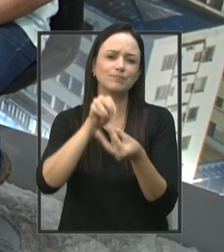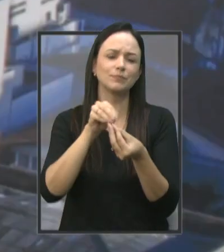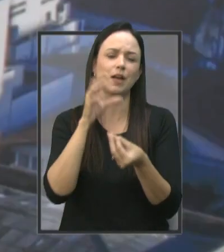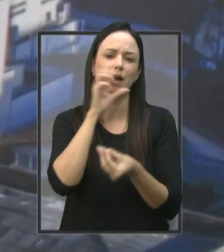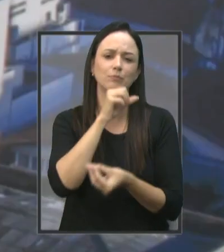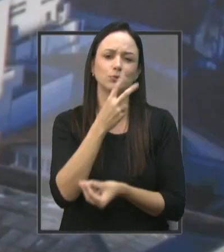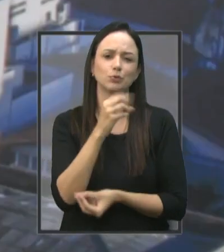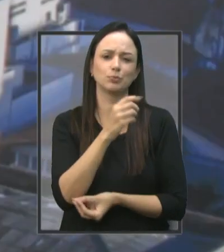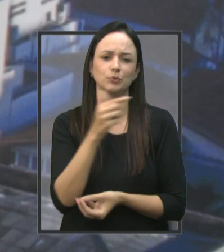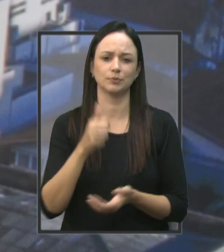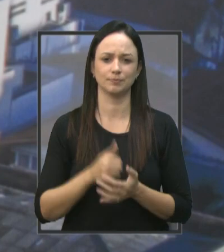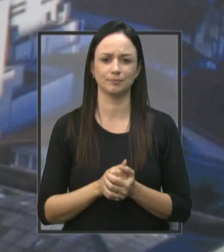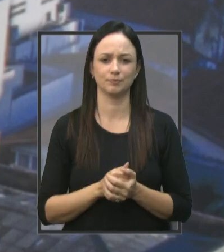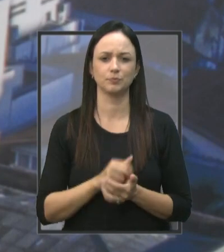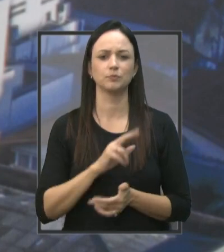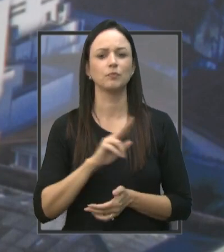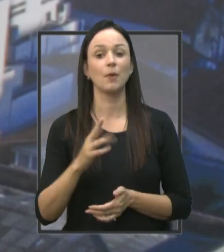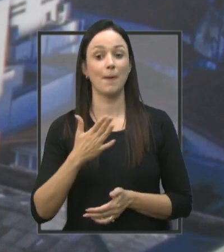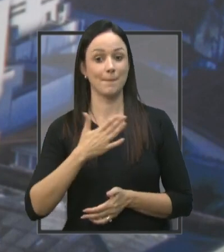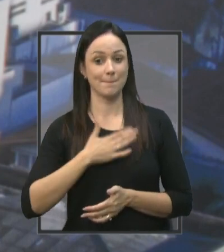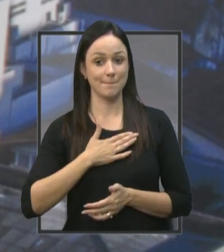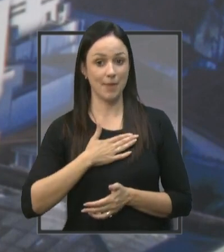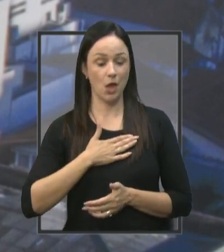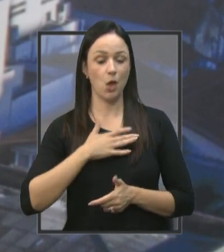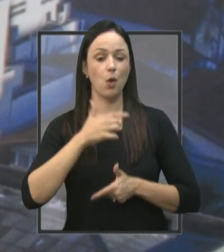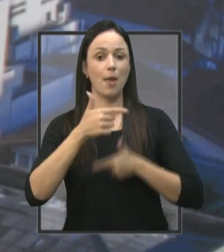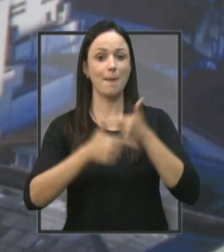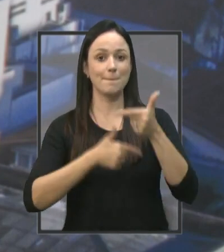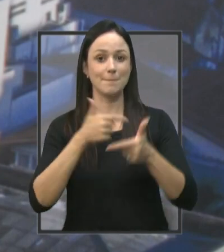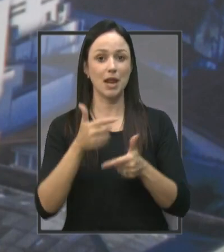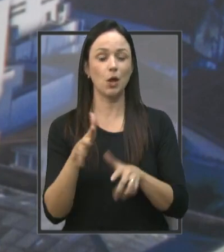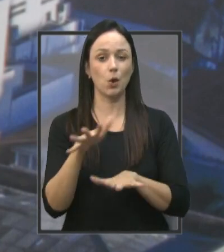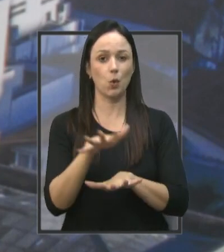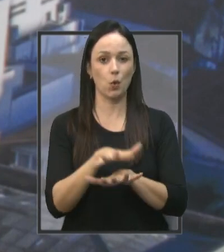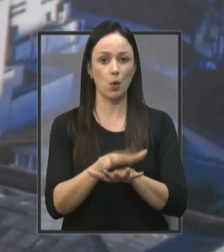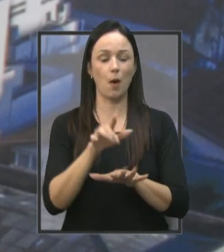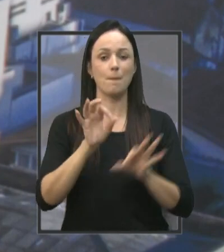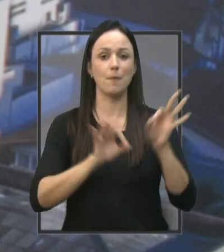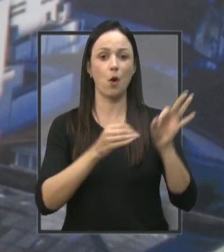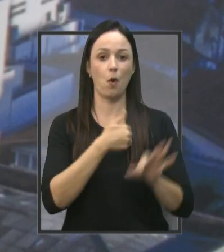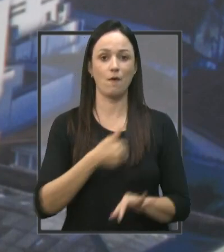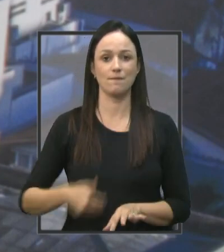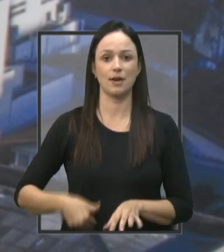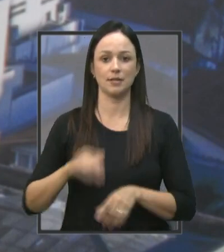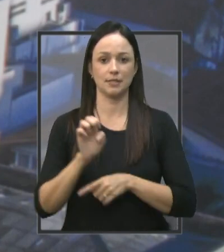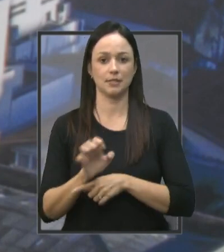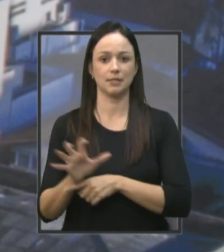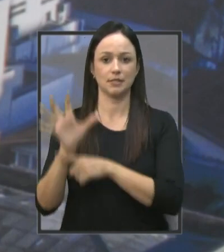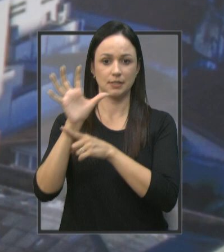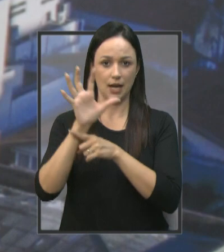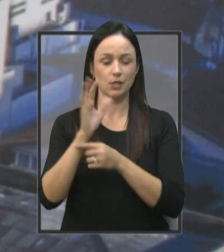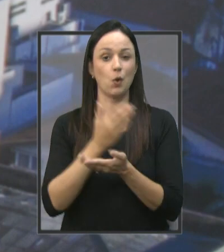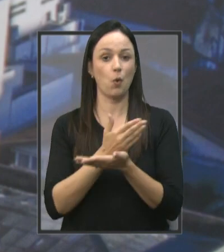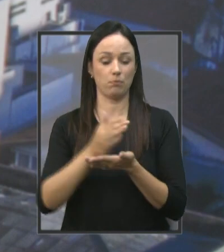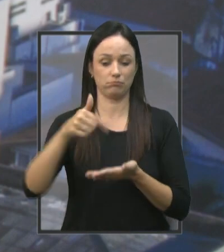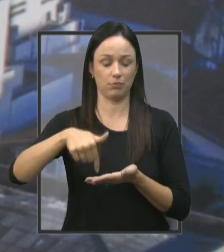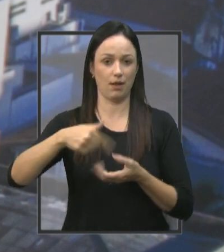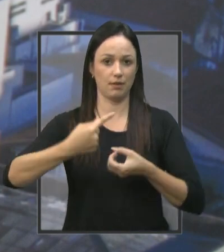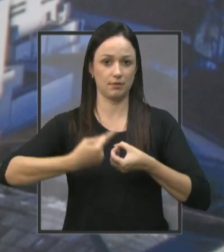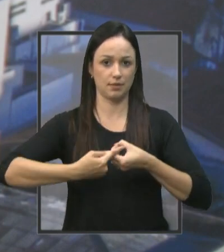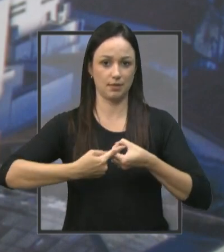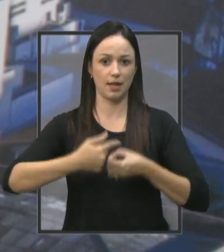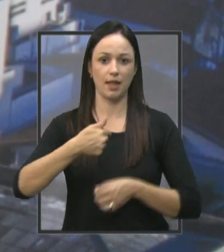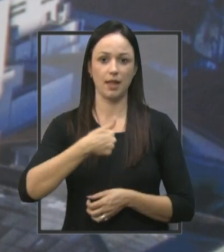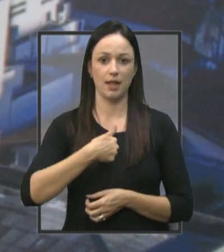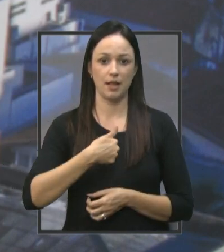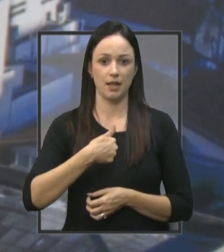Chama Meu emprego Inclusivo Que é um programa Do governo Do estado Que foi implantado Em nossa cidade E eu